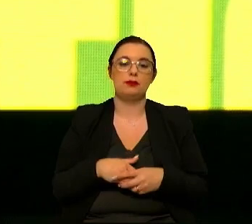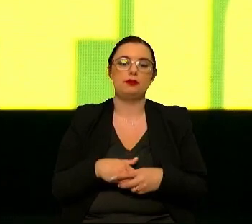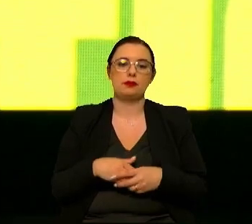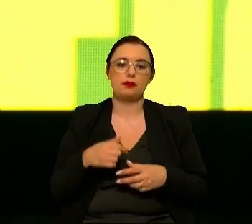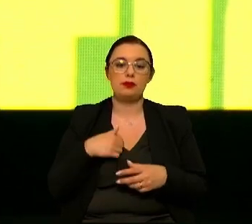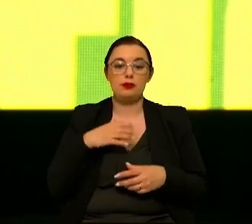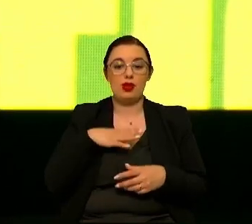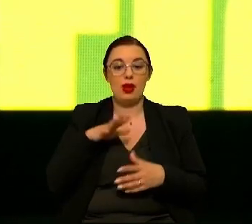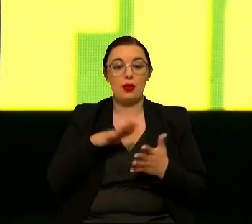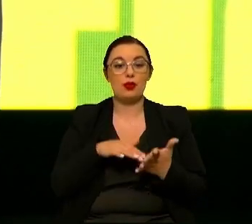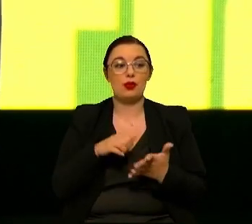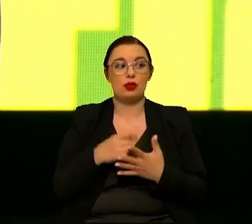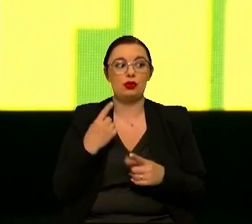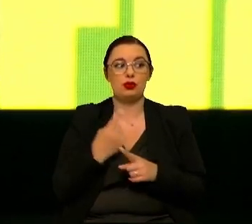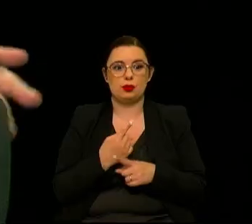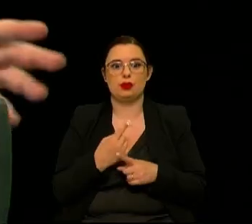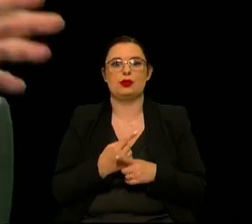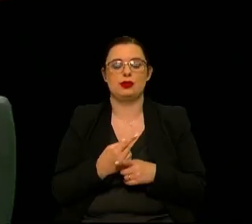corrigir aqui uma coisa